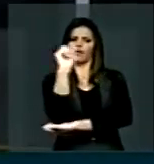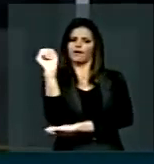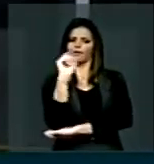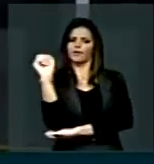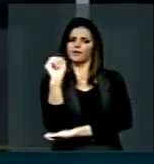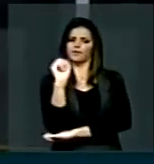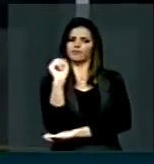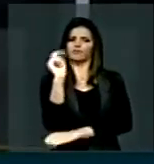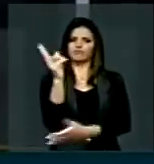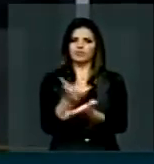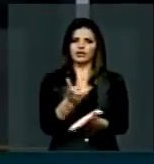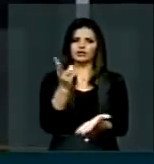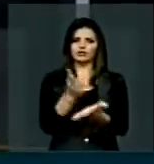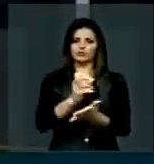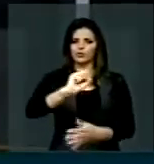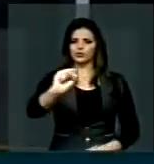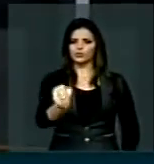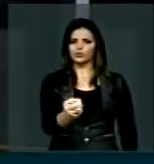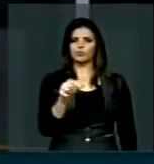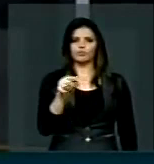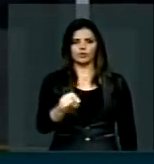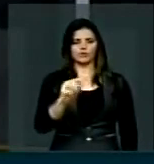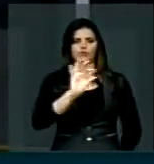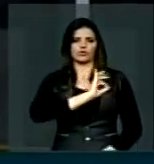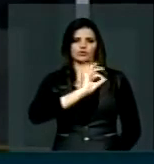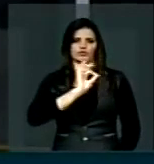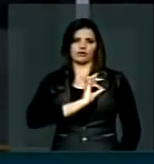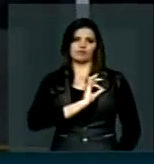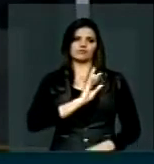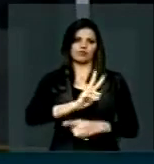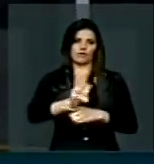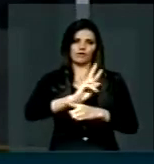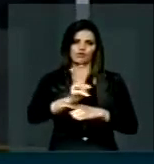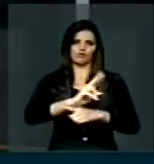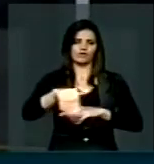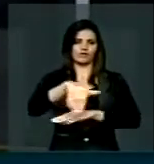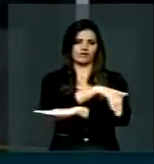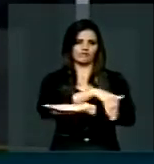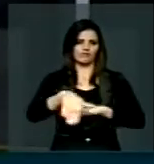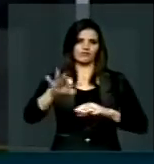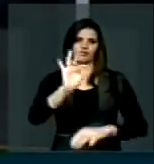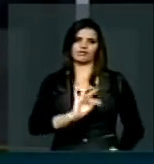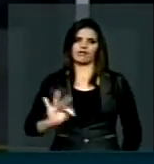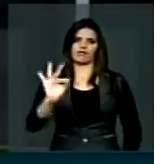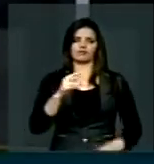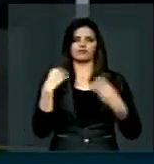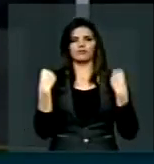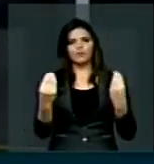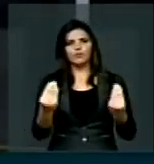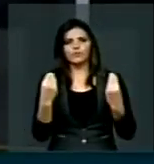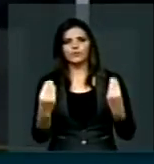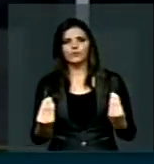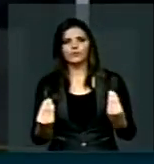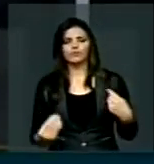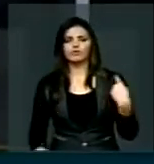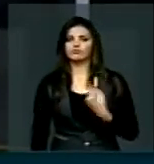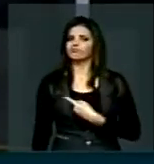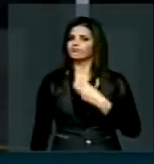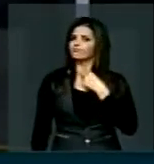com os mesmos 8 mil policiais rodoviários federais. Então, a gente não pode